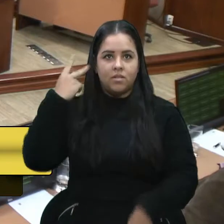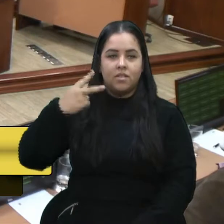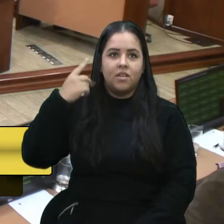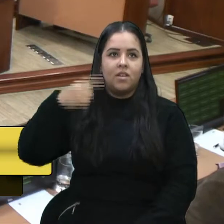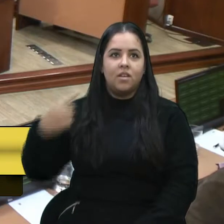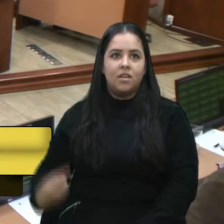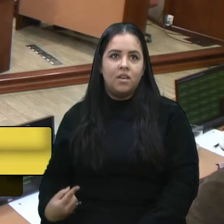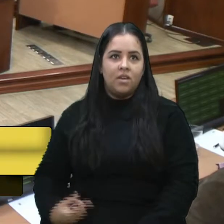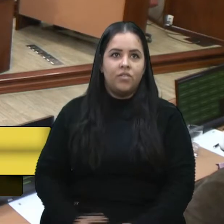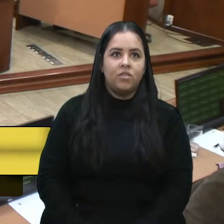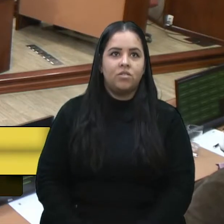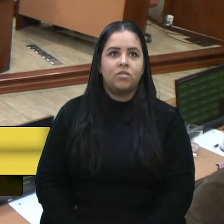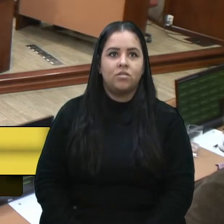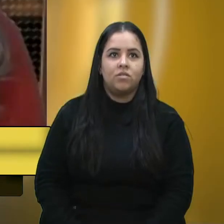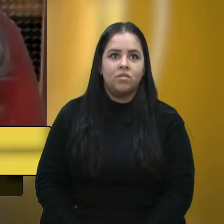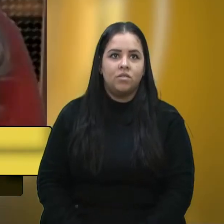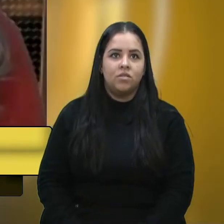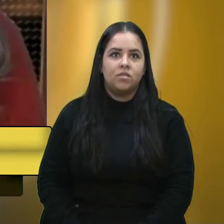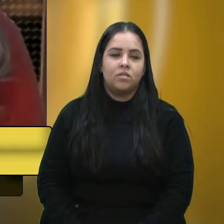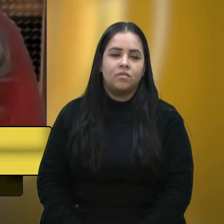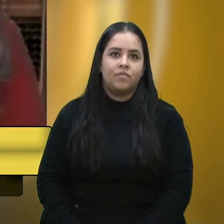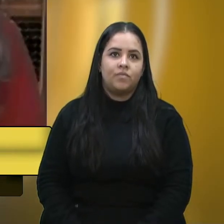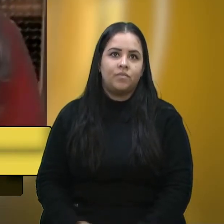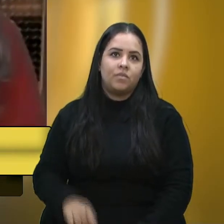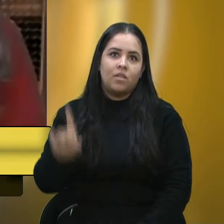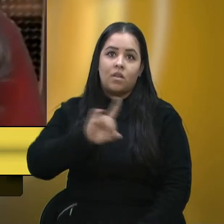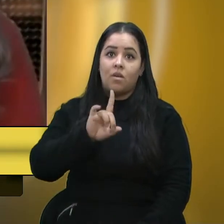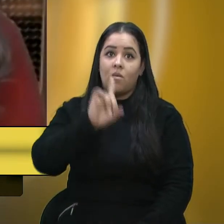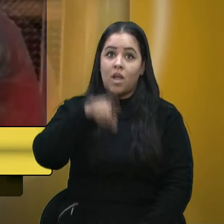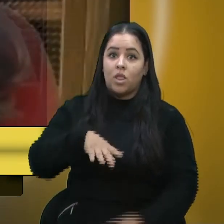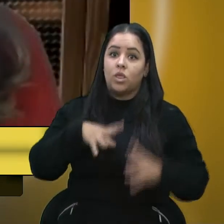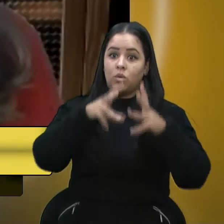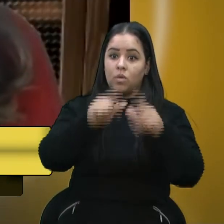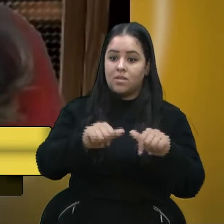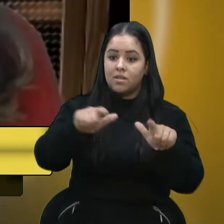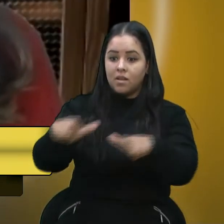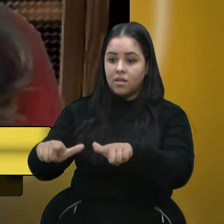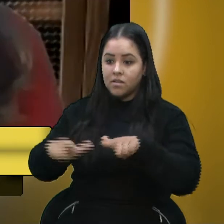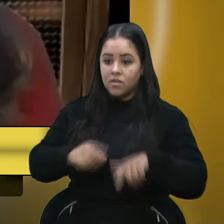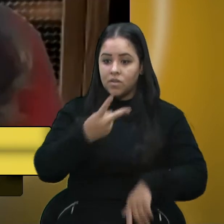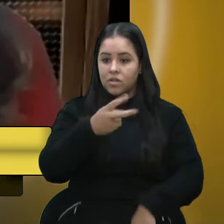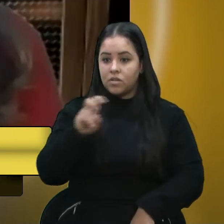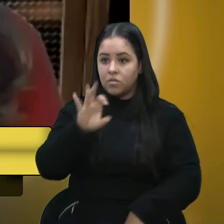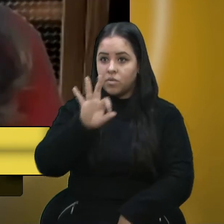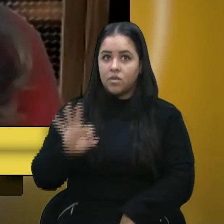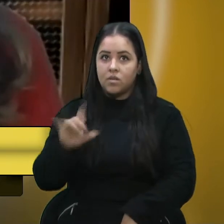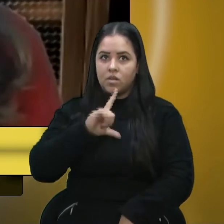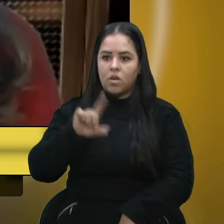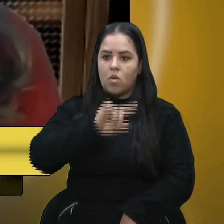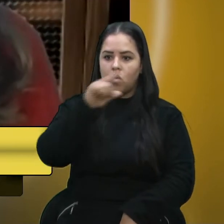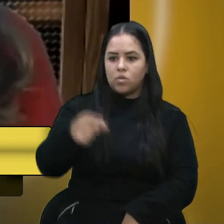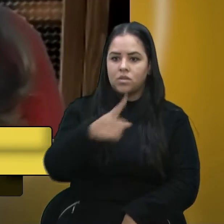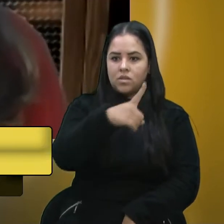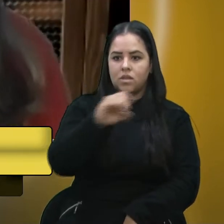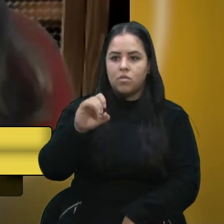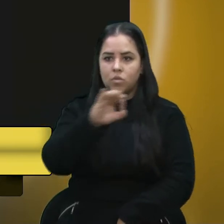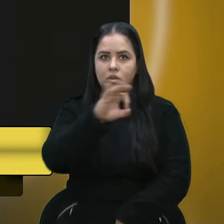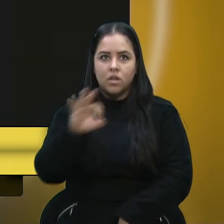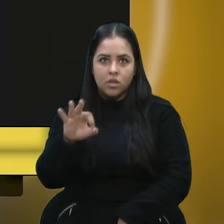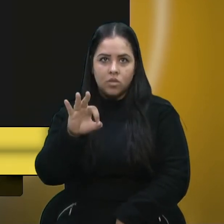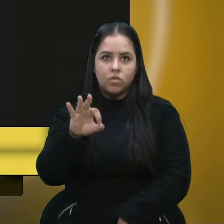Bom, vereadora Marcon, primeiro, só dizer que não é todos os setores que estão em 25%, né? Tem vários setores 100% do serviço público.